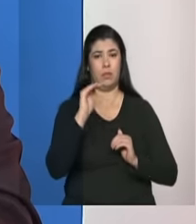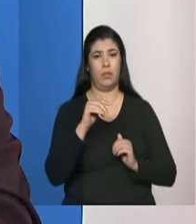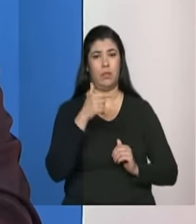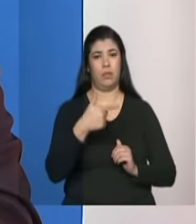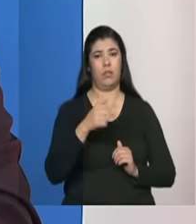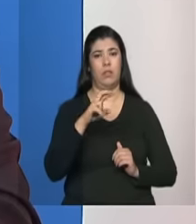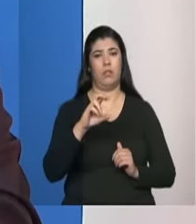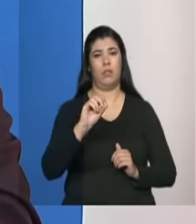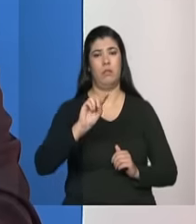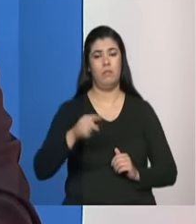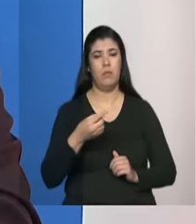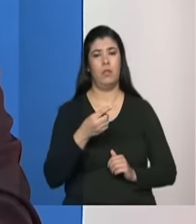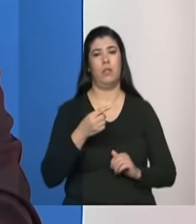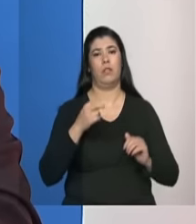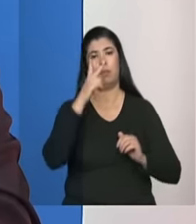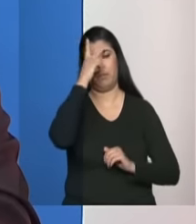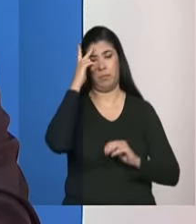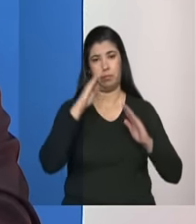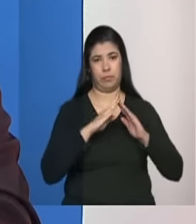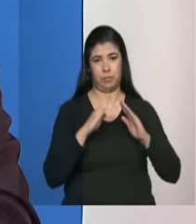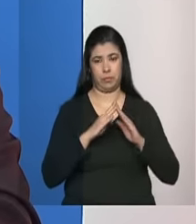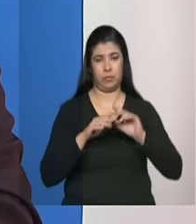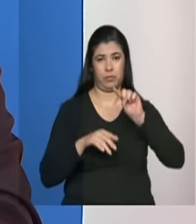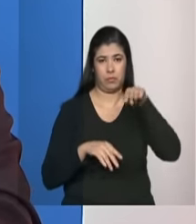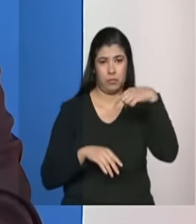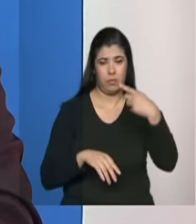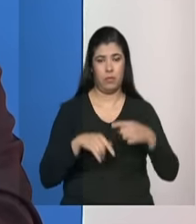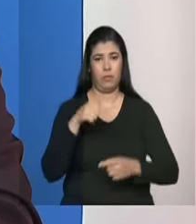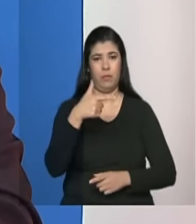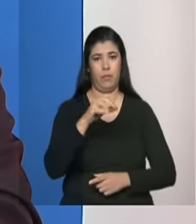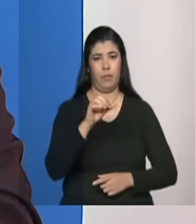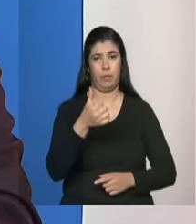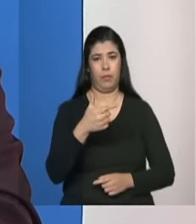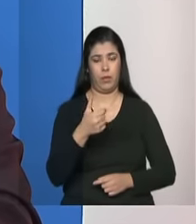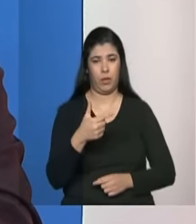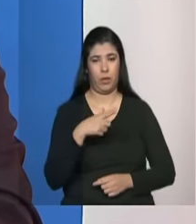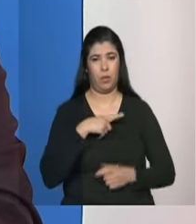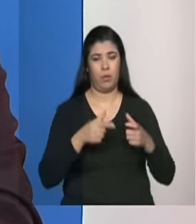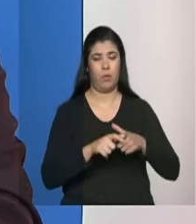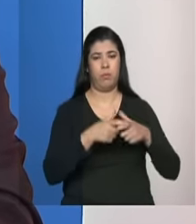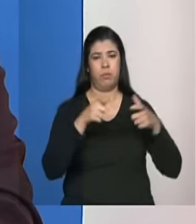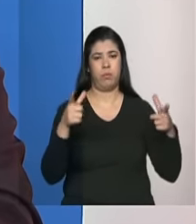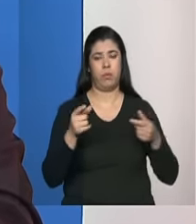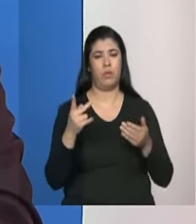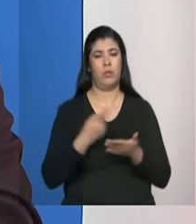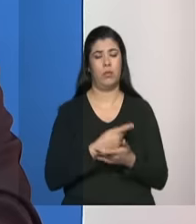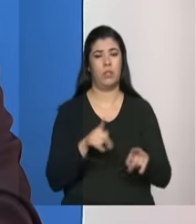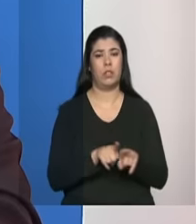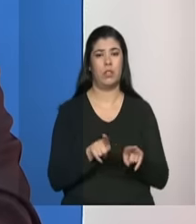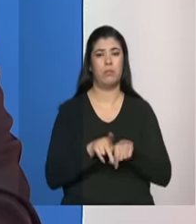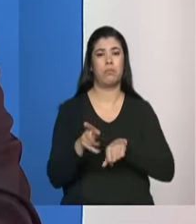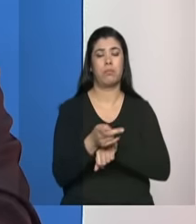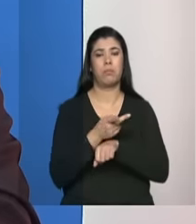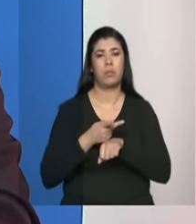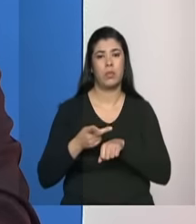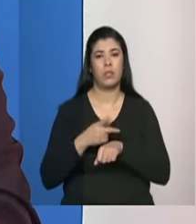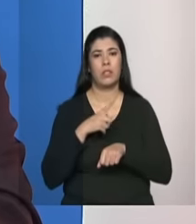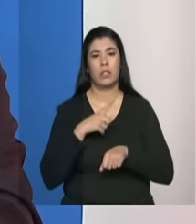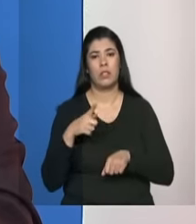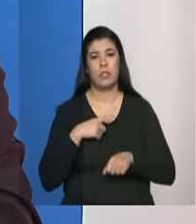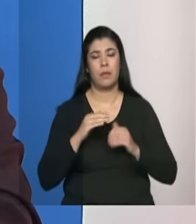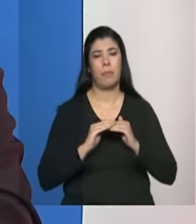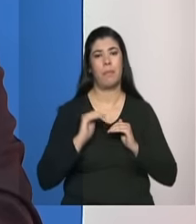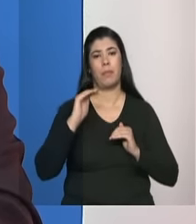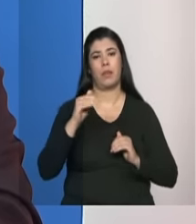depois desse ano de 2006 foi em 2012 a outra expansão que ocorreu já buscando atingir municípios de 200 mil